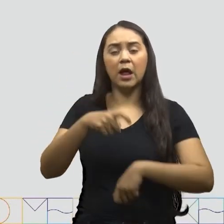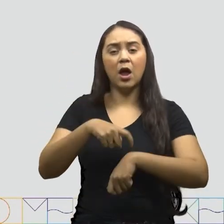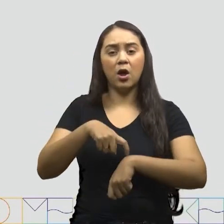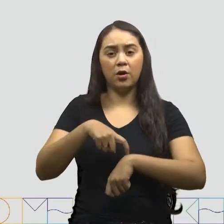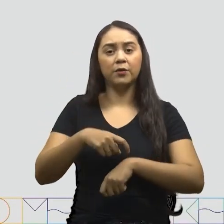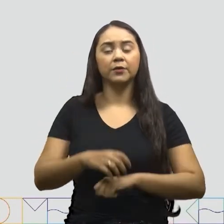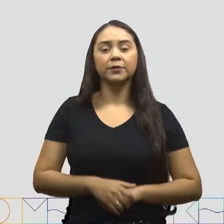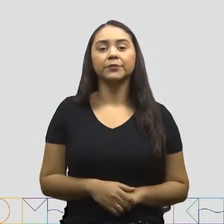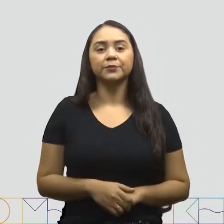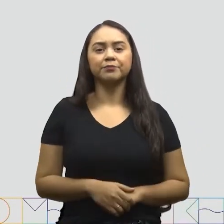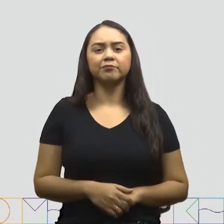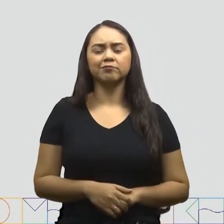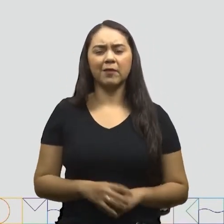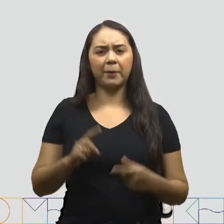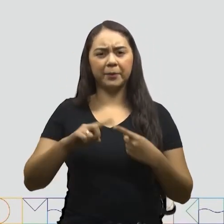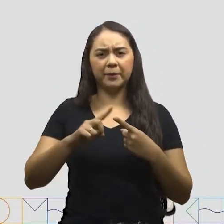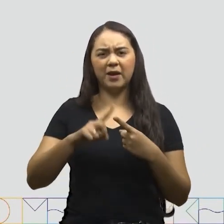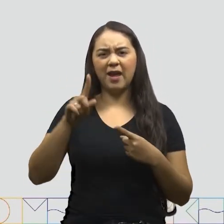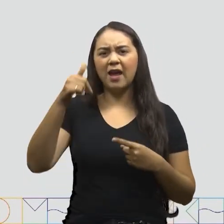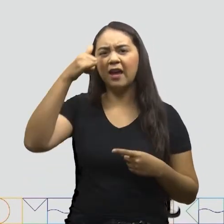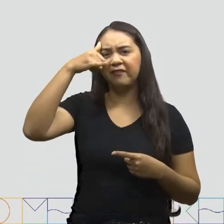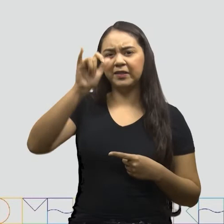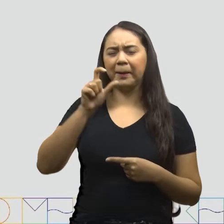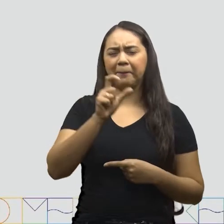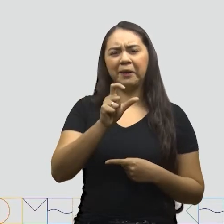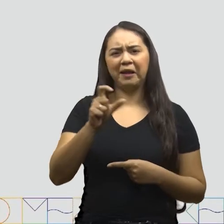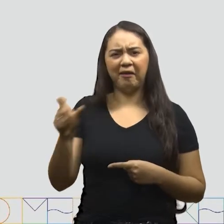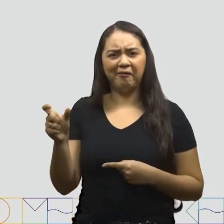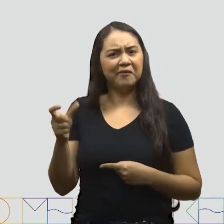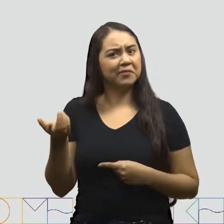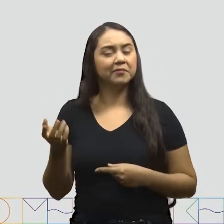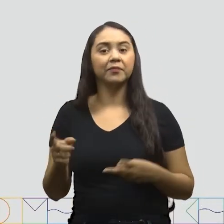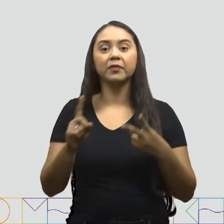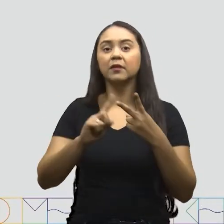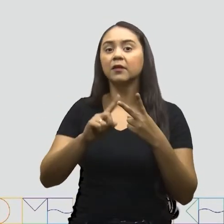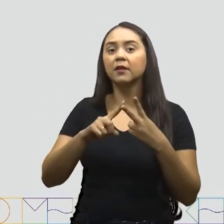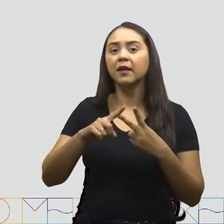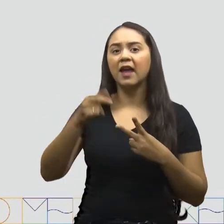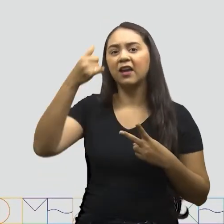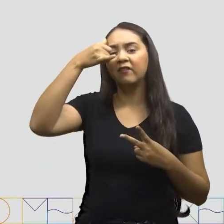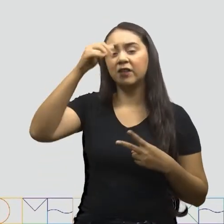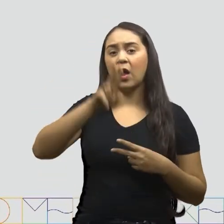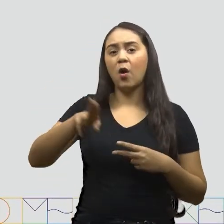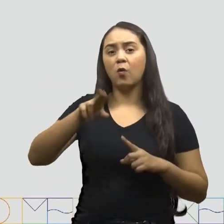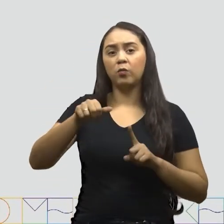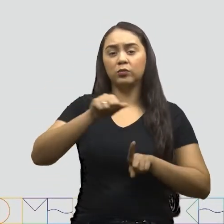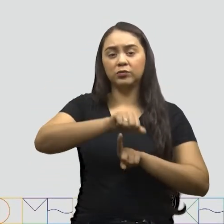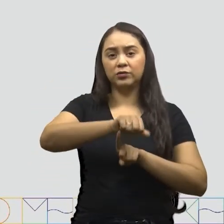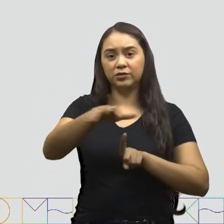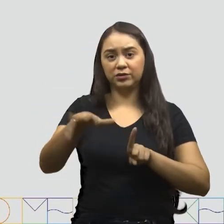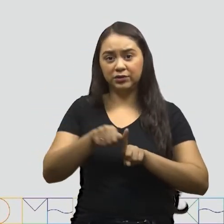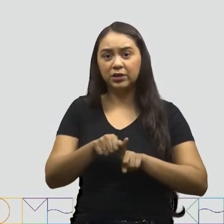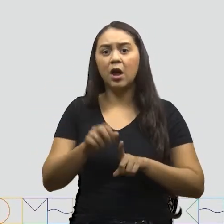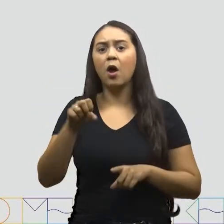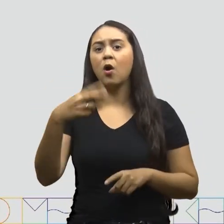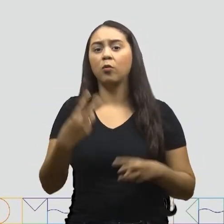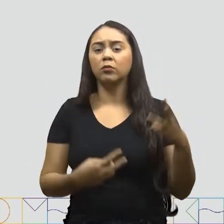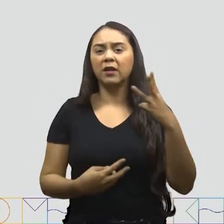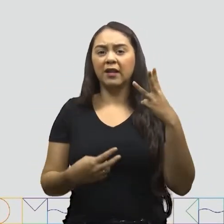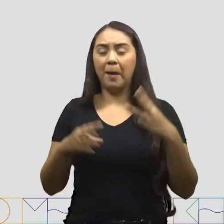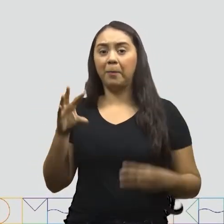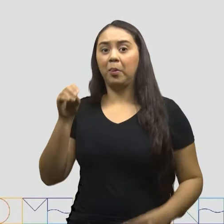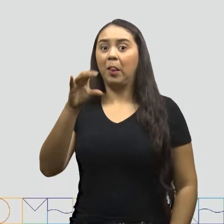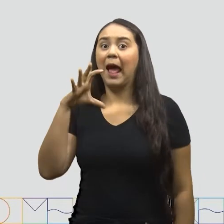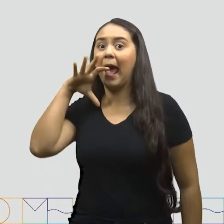orais? Evitar o uso de palavras Evitar o uso de gírias Ou falar bem